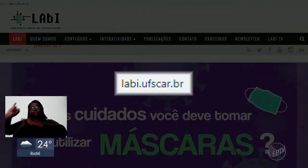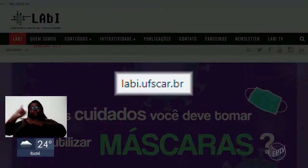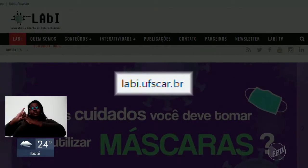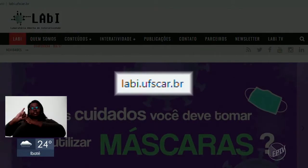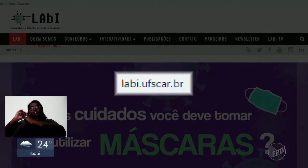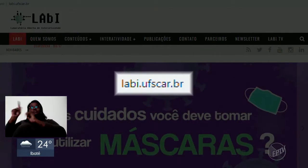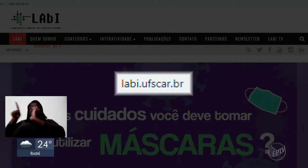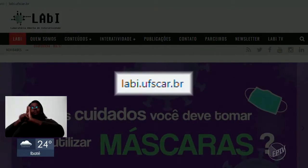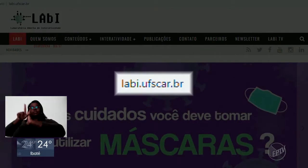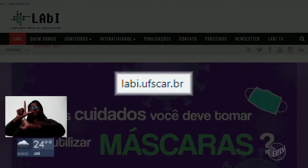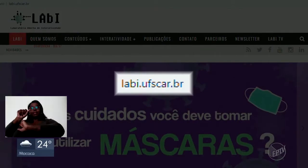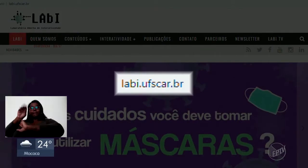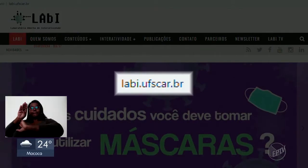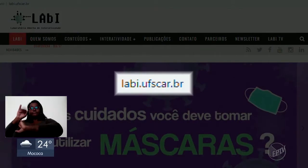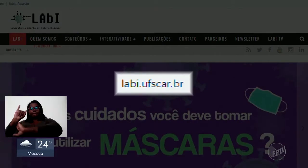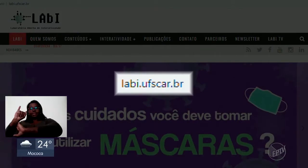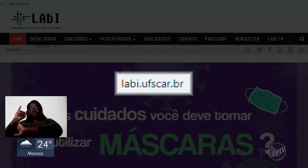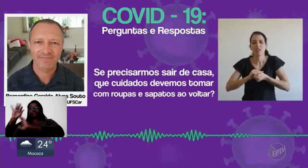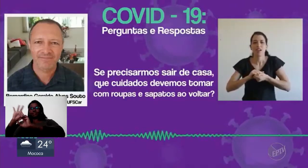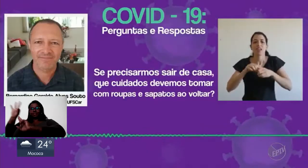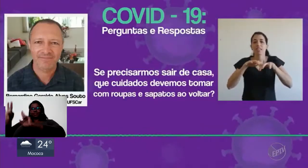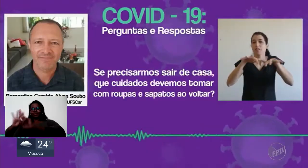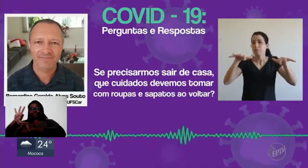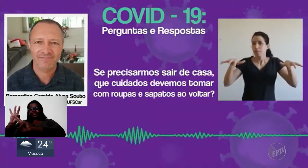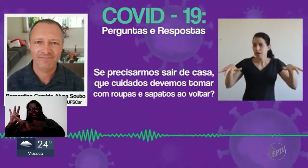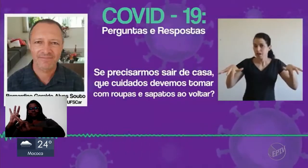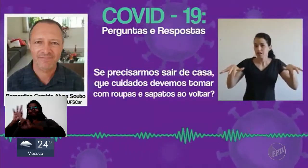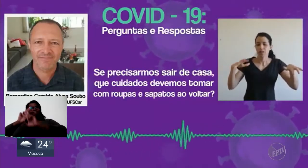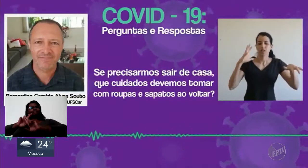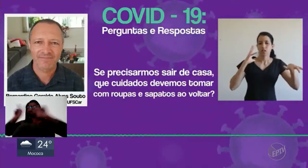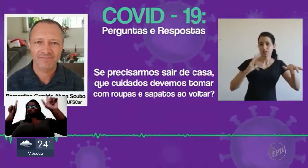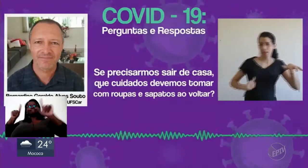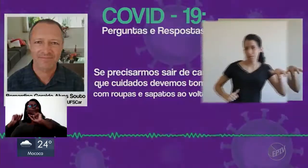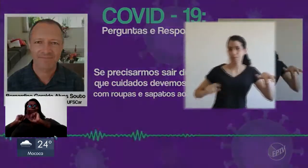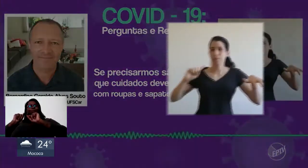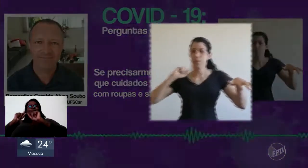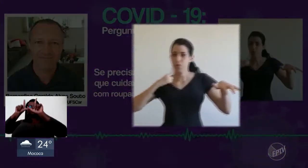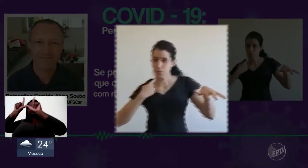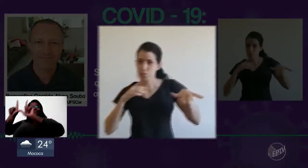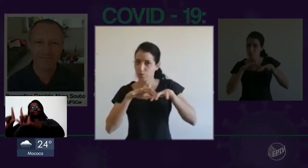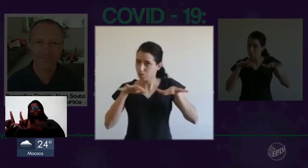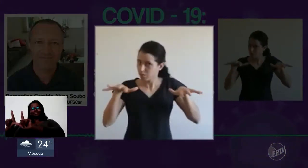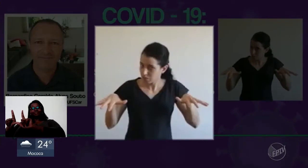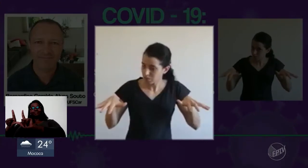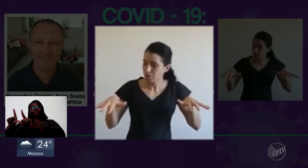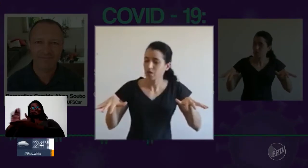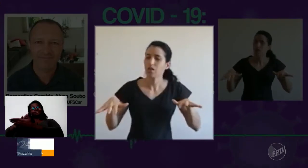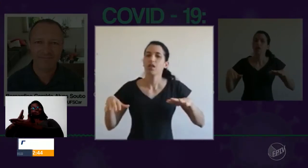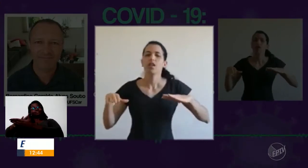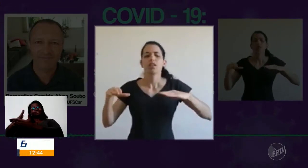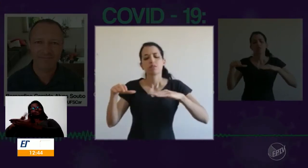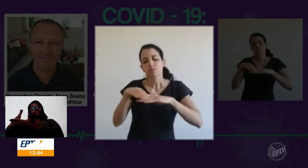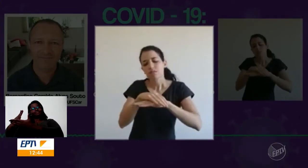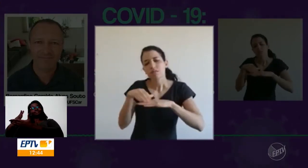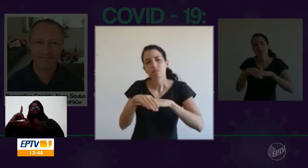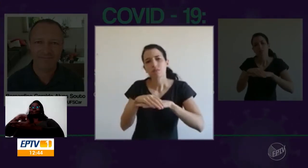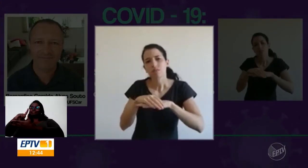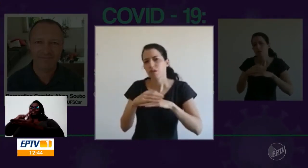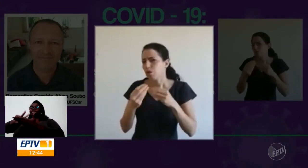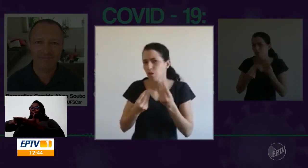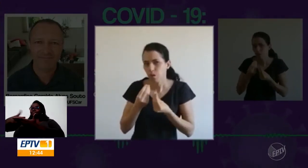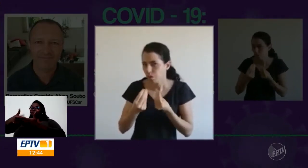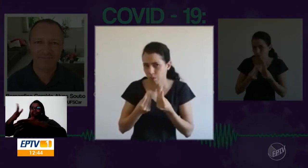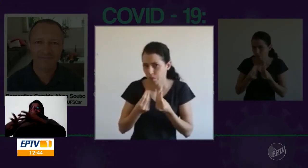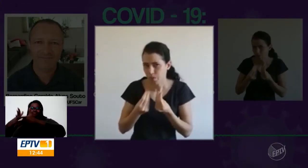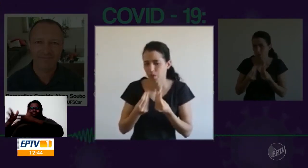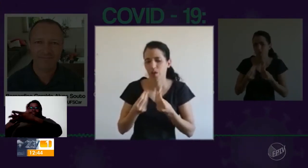Laboratório Aberto de Interatividade. O grande diferencial deles está no canto da tela. O conteúdo é traduzido